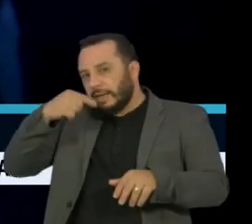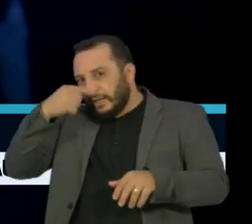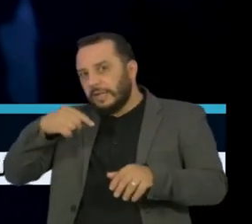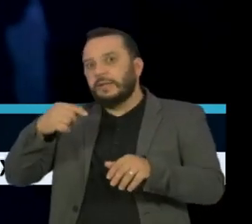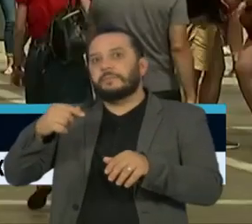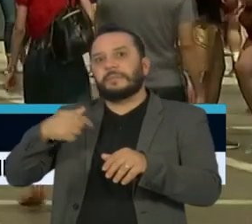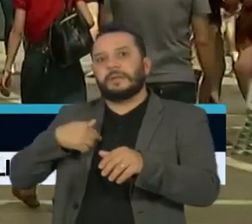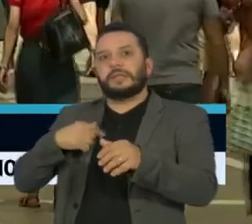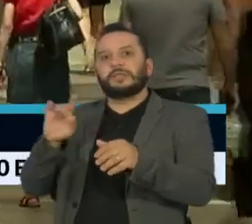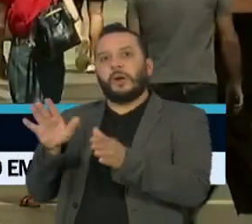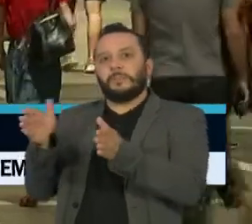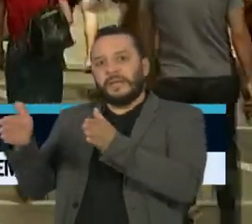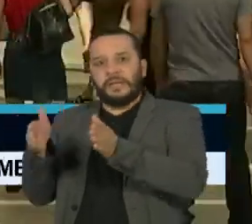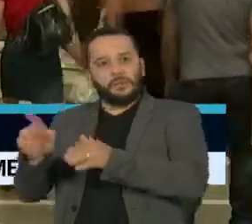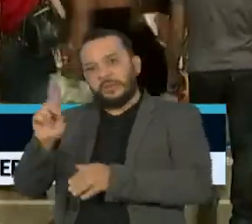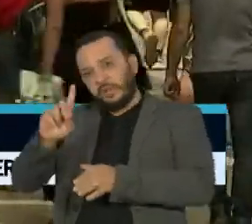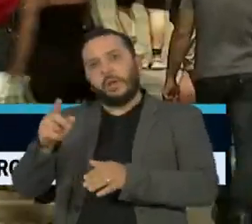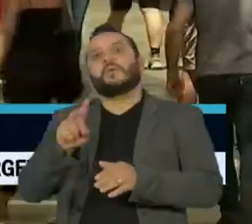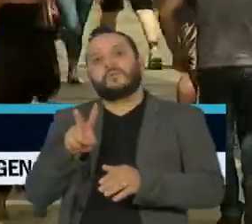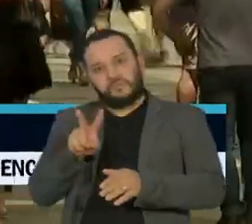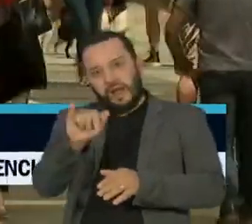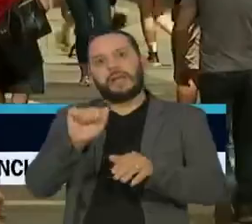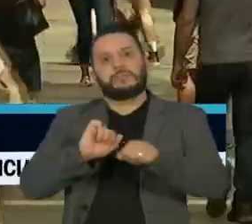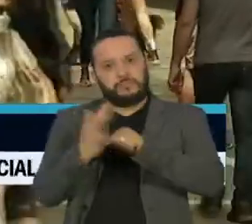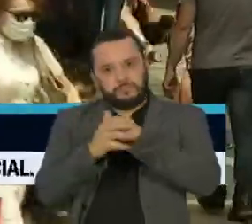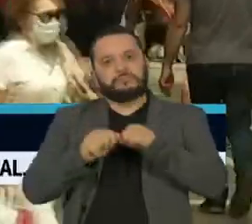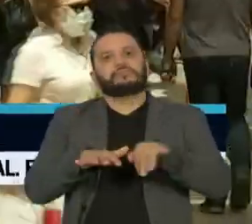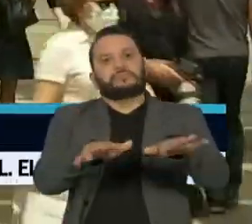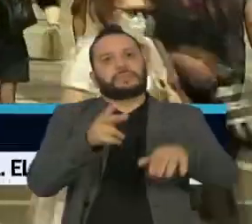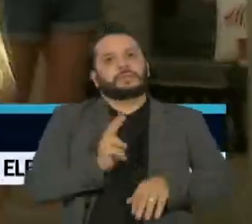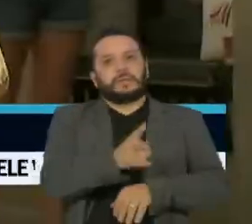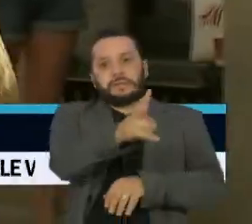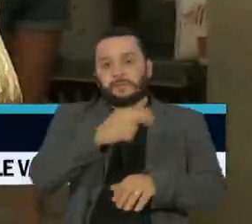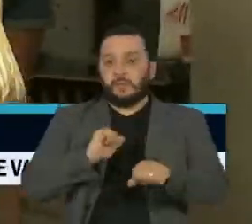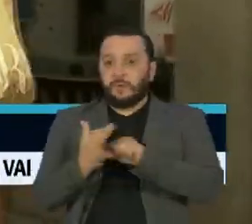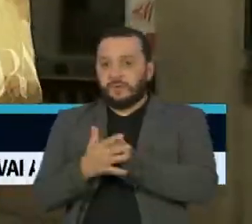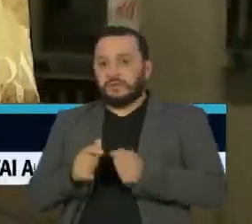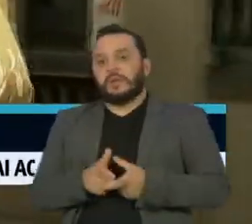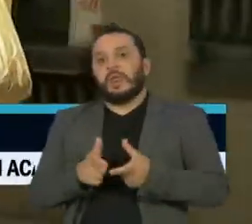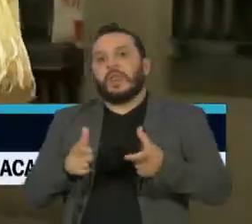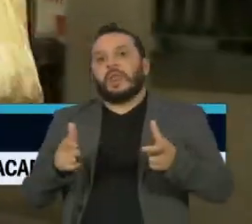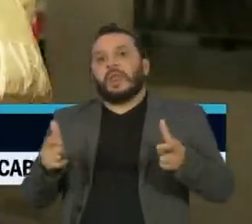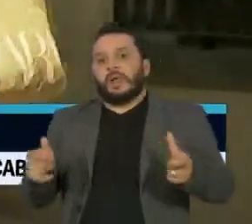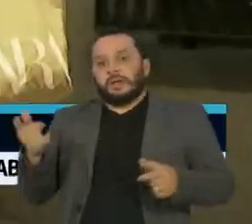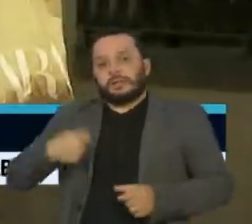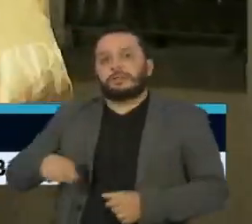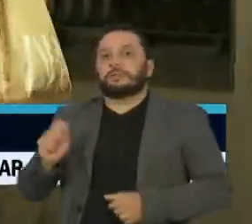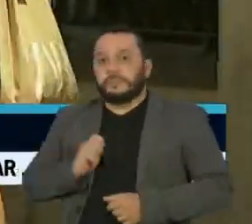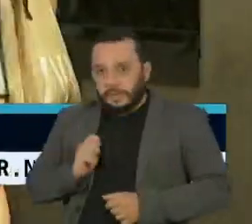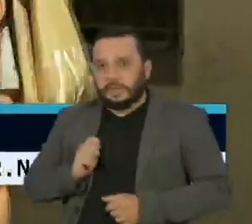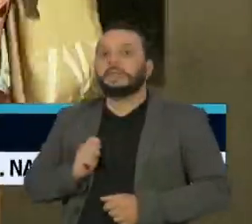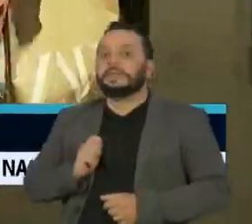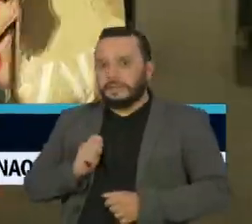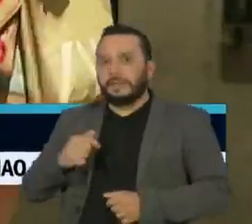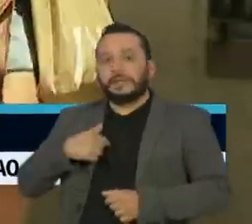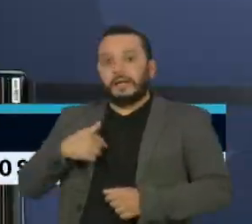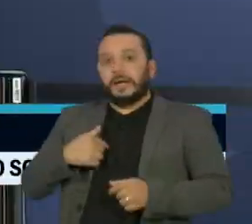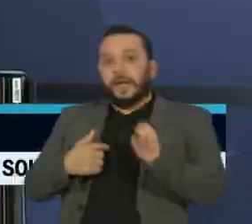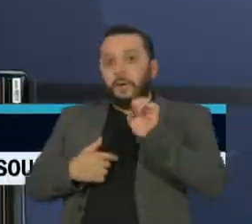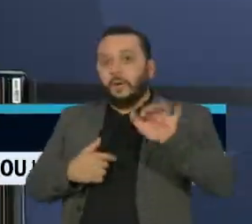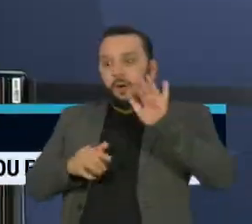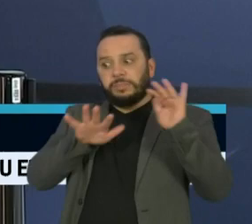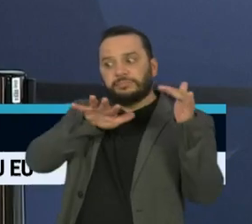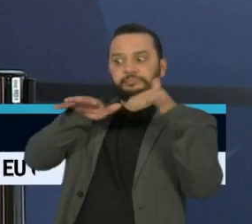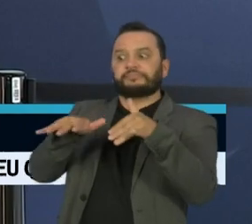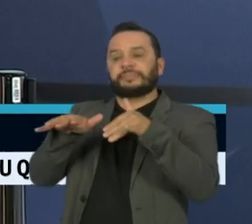sazonais. Com o crescimento de novos contágeos nos últimos dias, a Espanha entrou na mira dos outros países europeus.